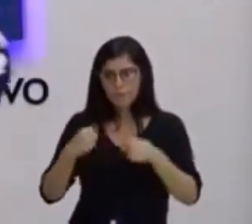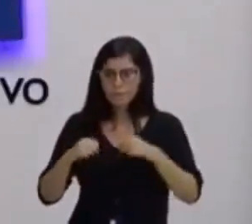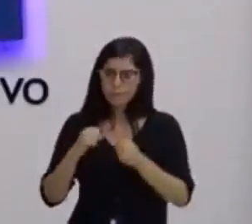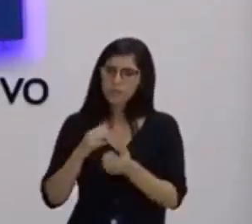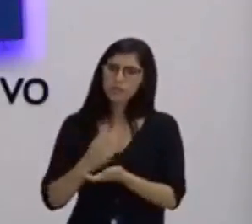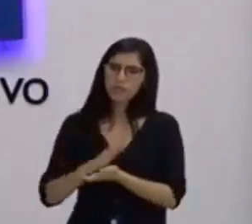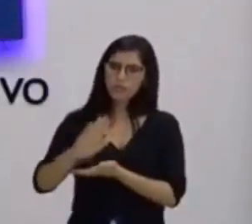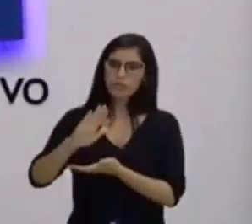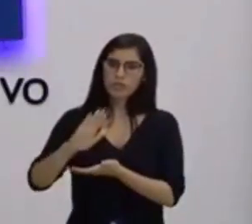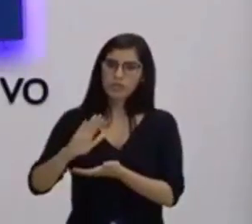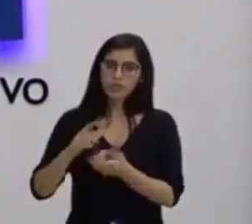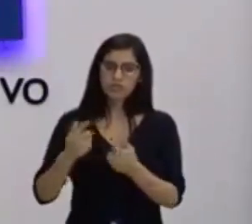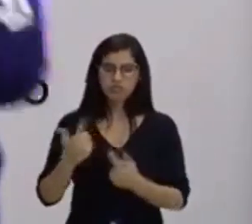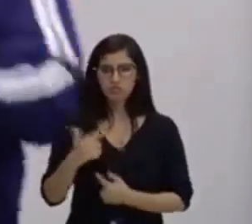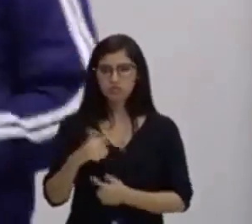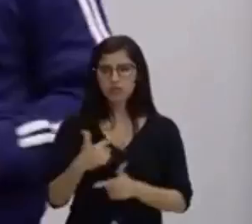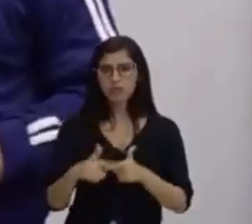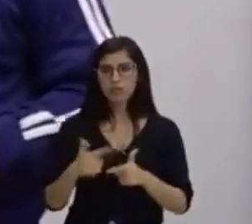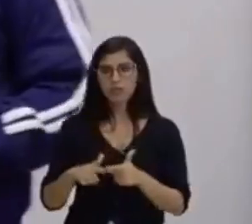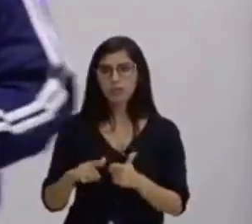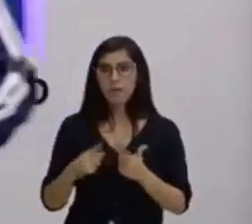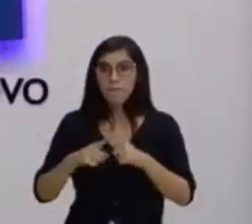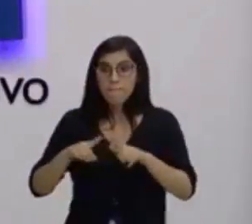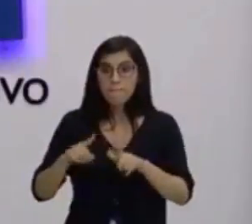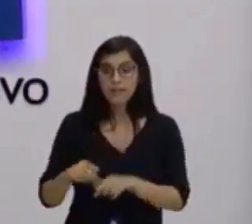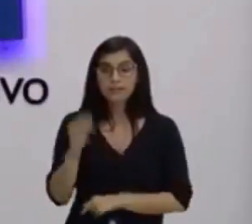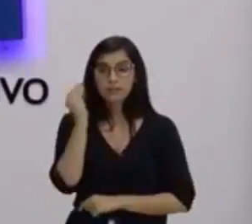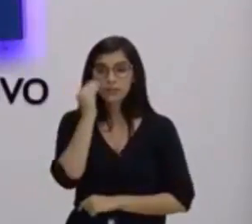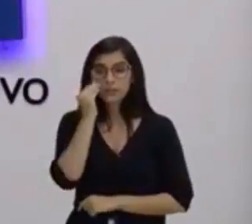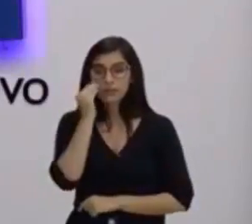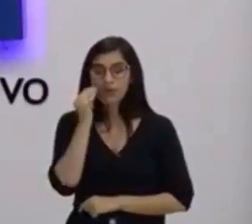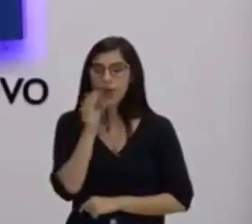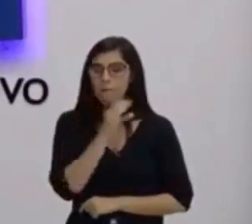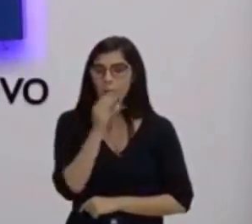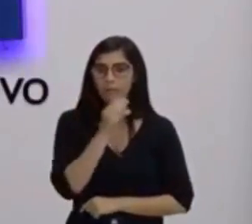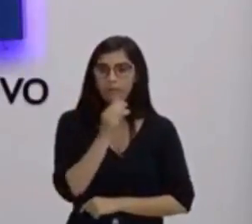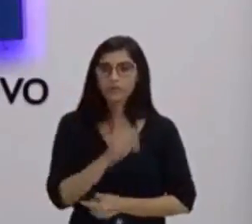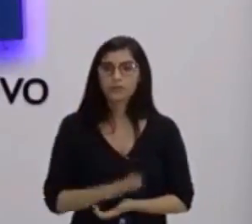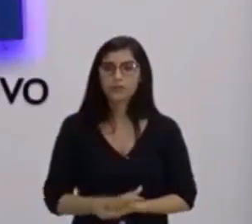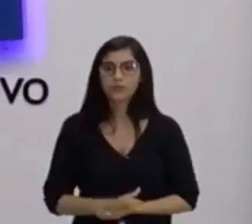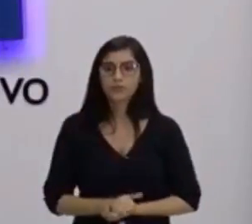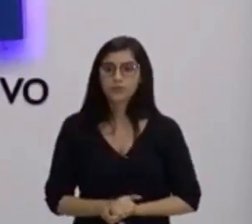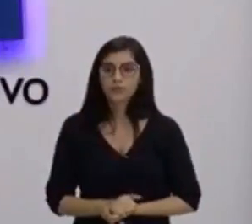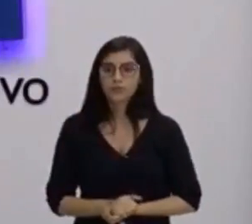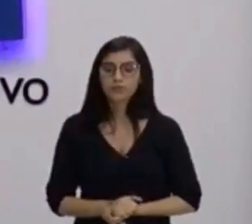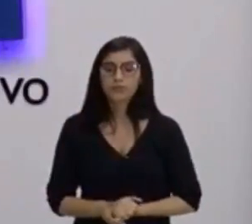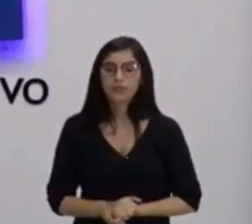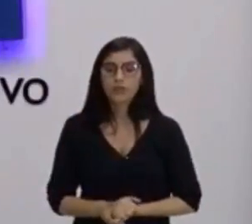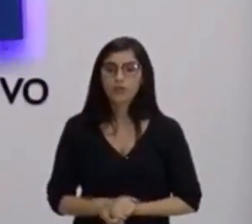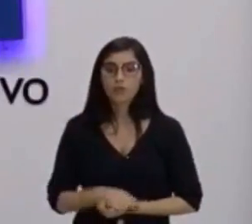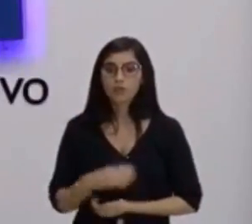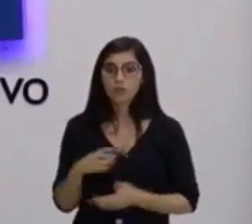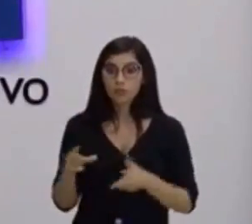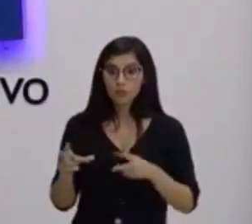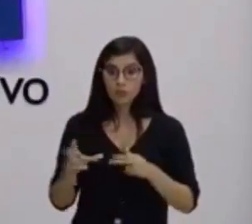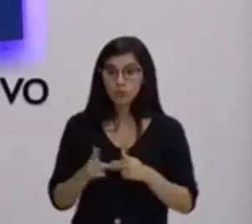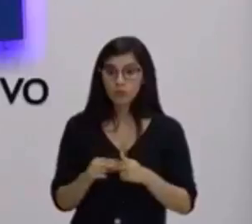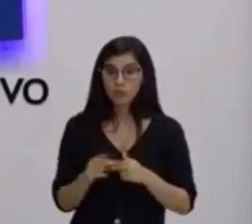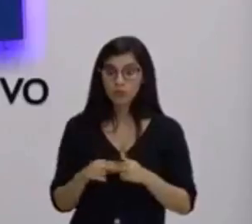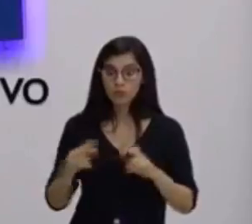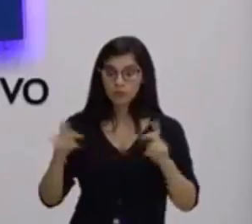continuar aí com o seu caderno, não tem problema nenhum. Mas analisa aqui comigo, rapidinho. Nós utilizamos aqui algumas